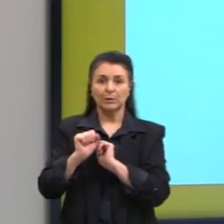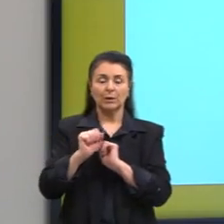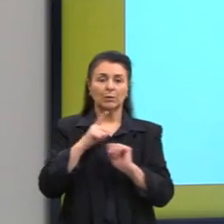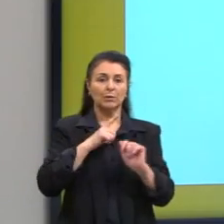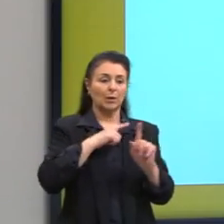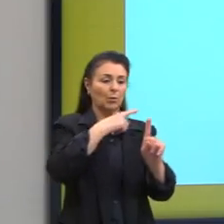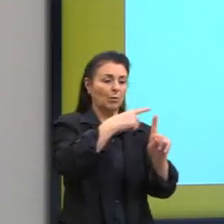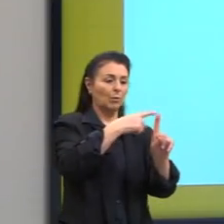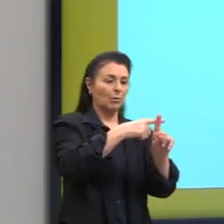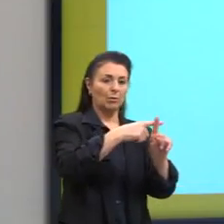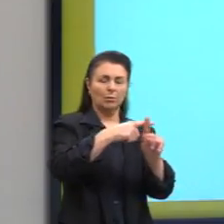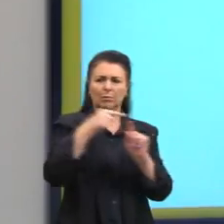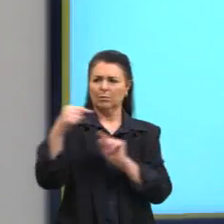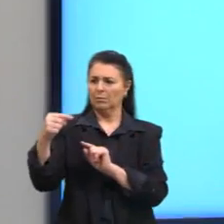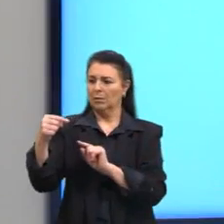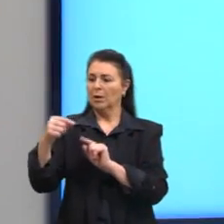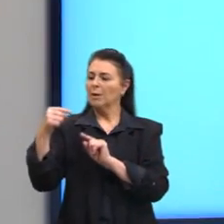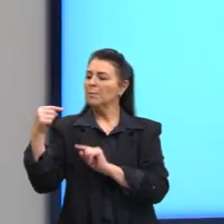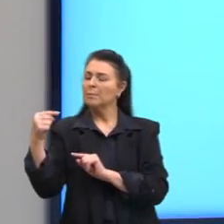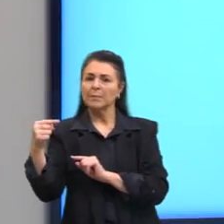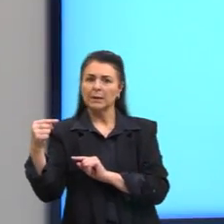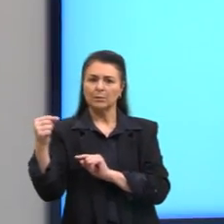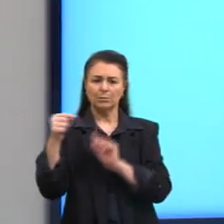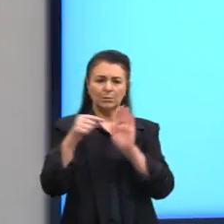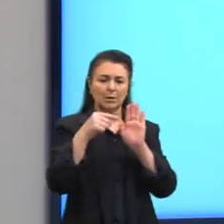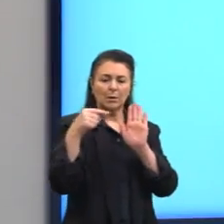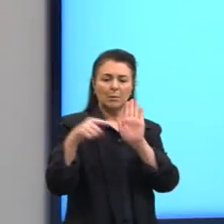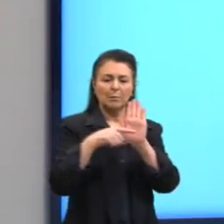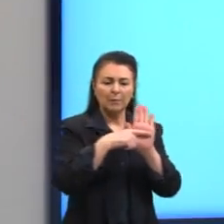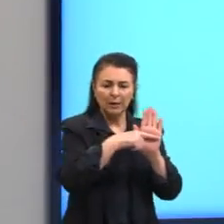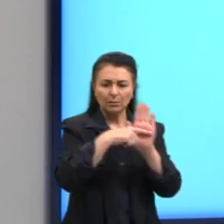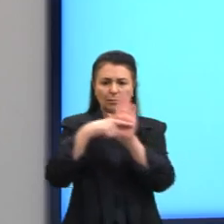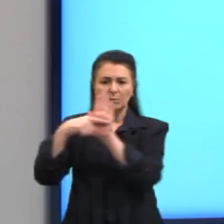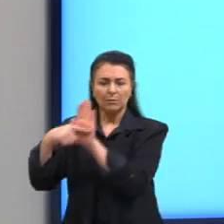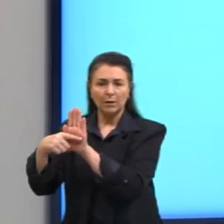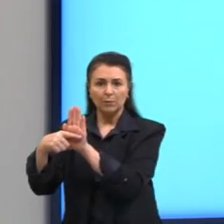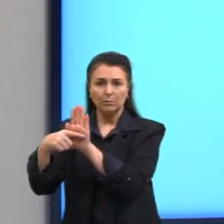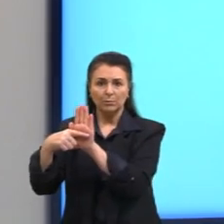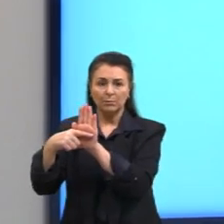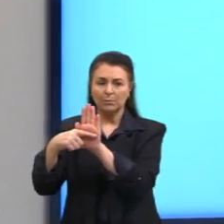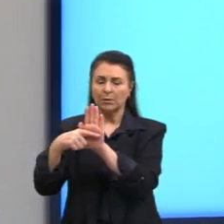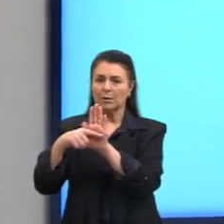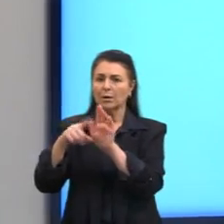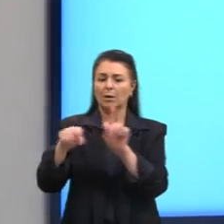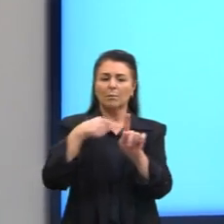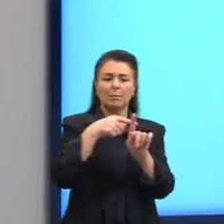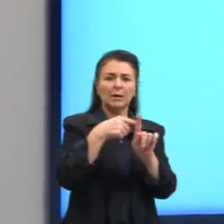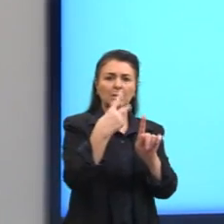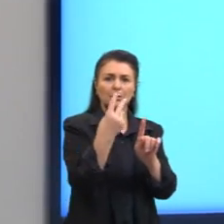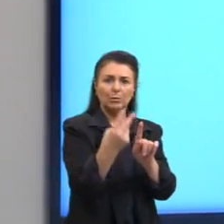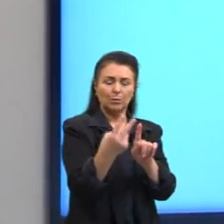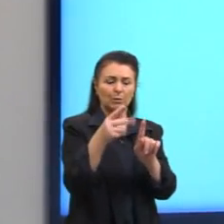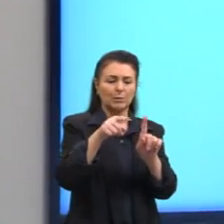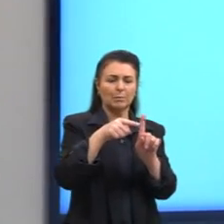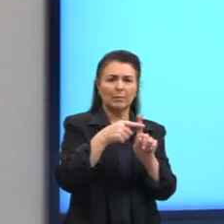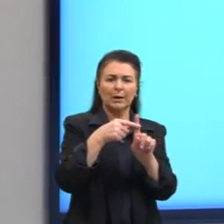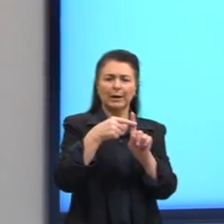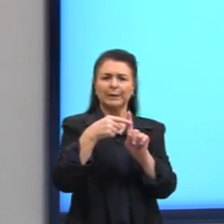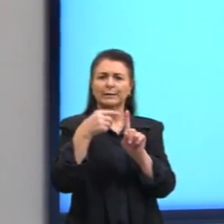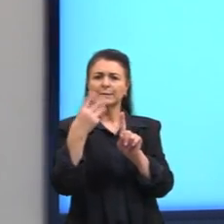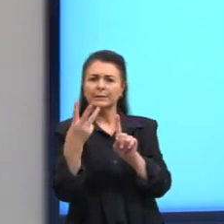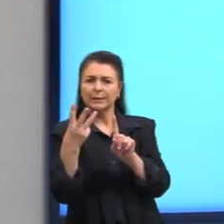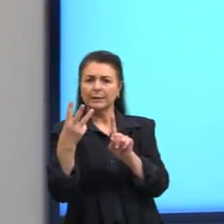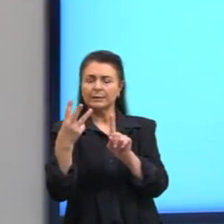de soma, basta somar e nós temos mais, aqui nós temos, ó, sinais iguais, mais 2, mais 3, nós temos mais 5,